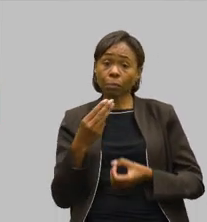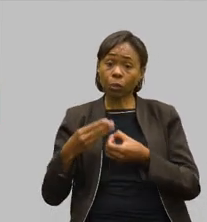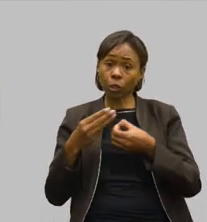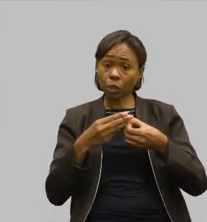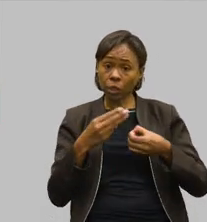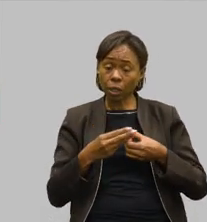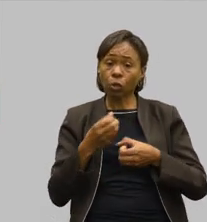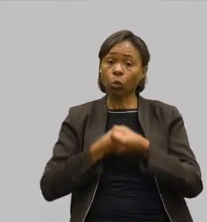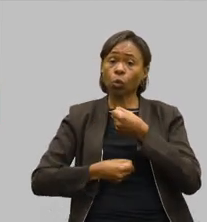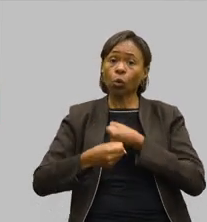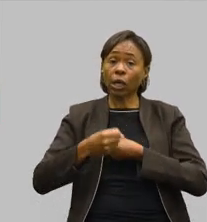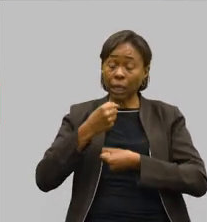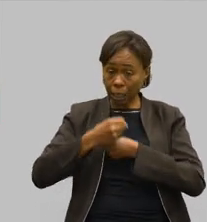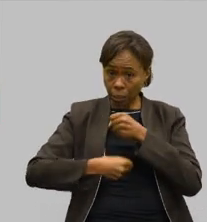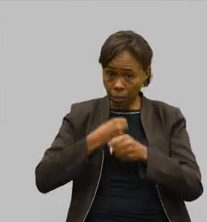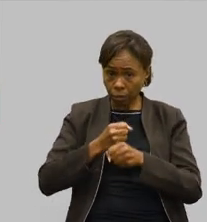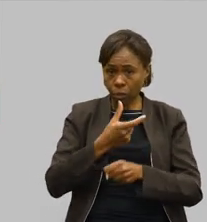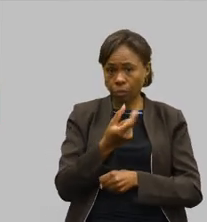2024.